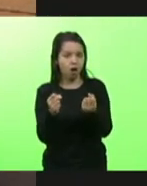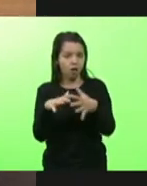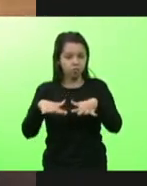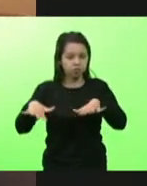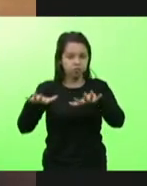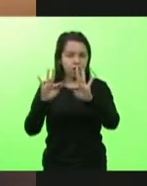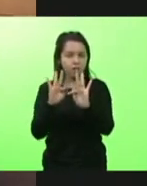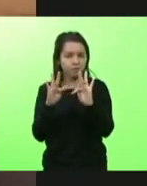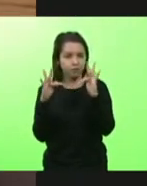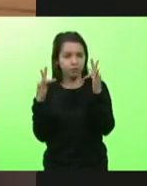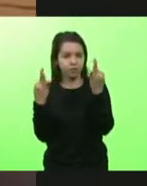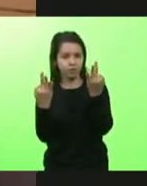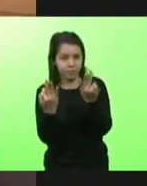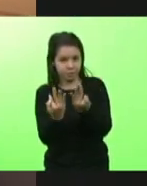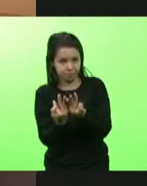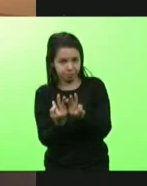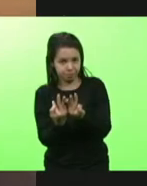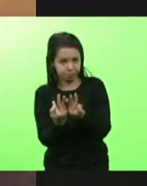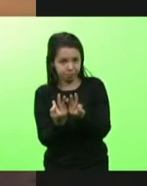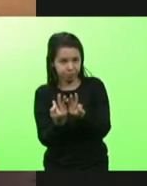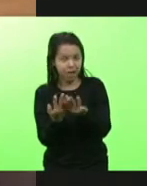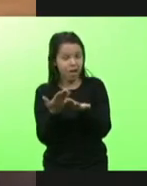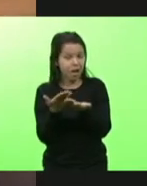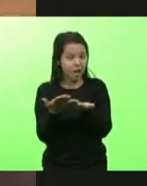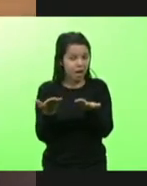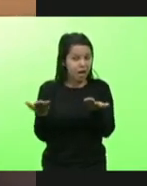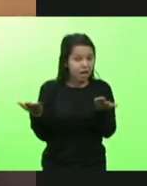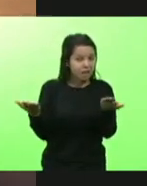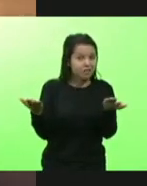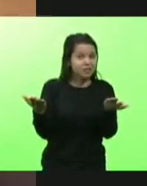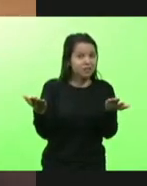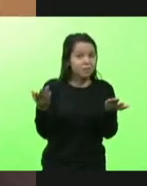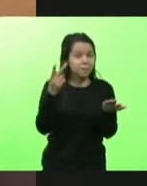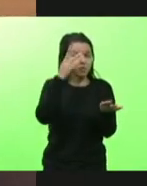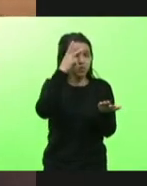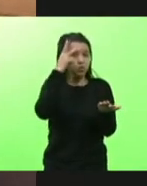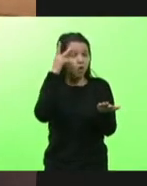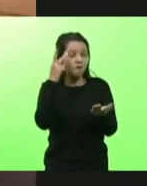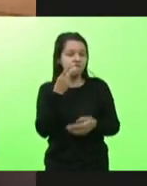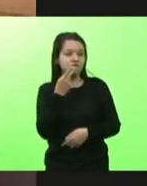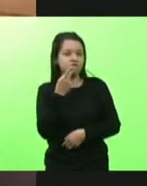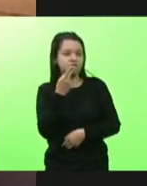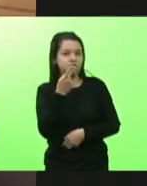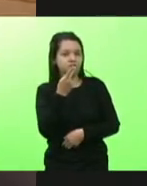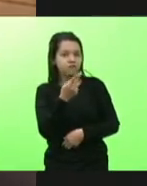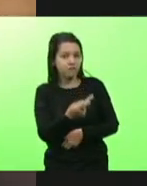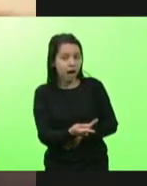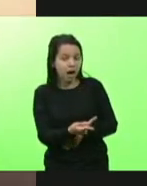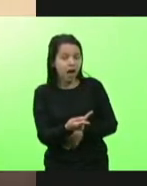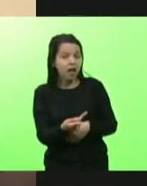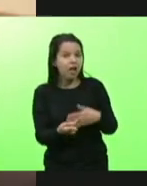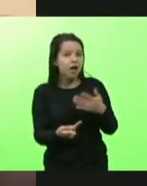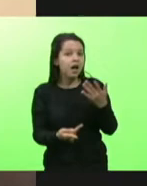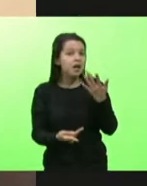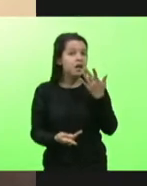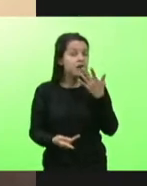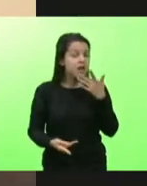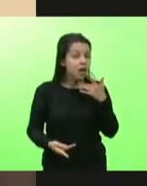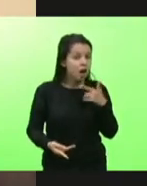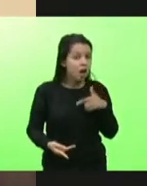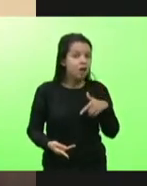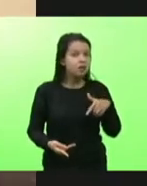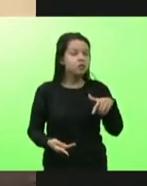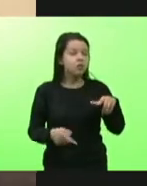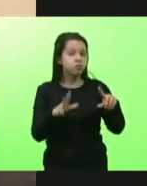são essas pessoas que dizem que pedofilia é uma patologia, é uma doença,